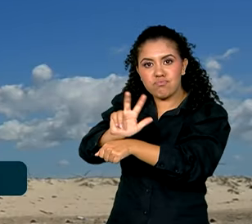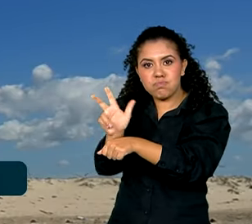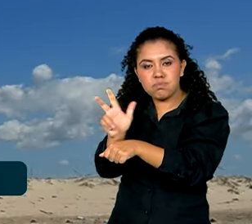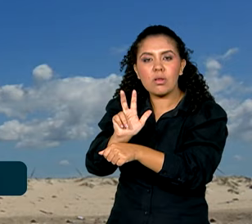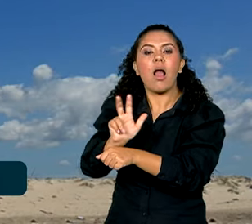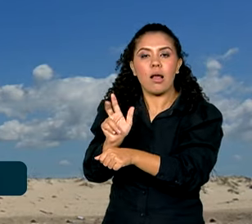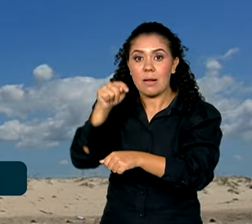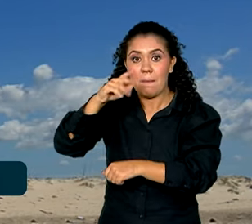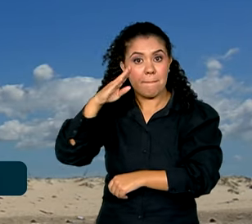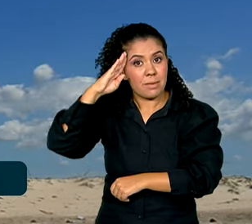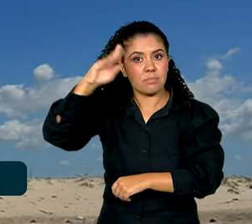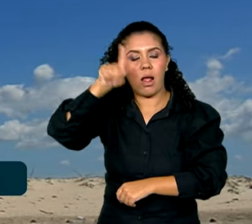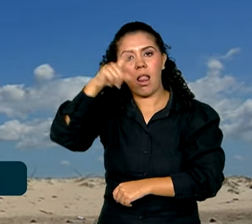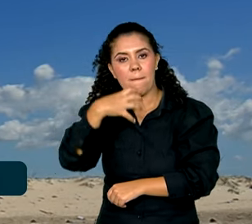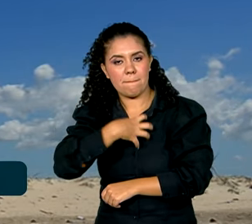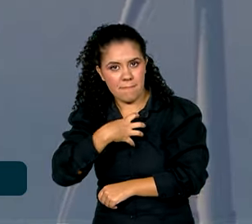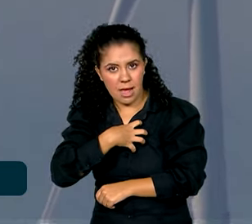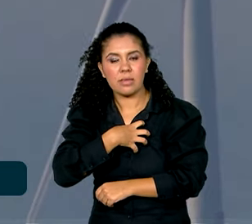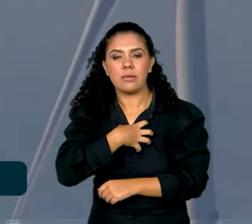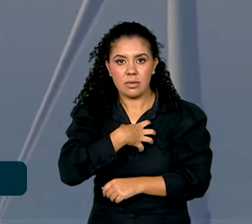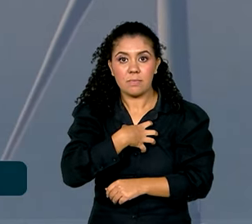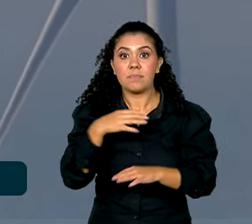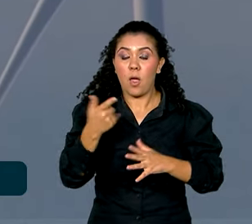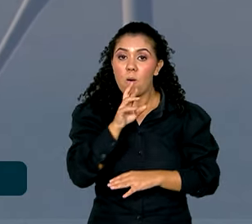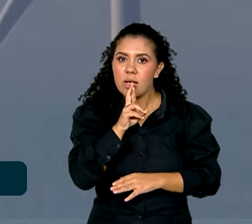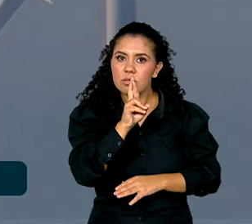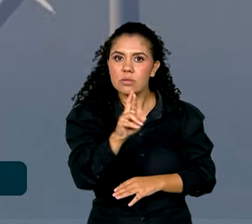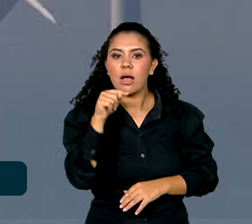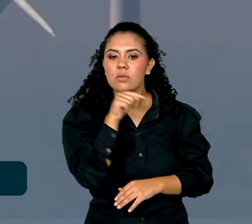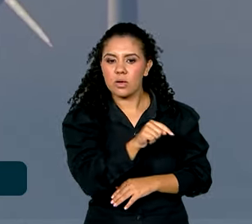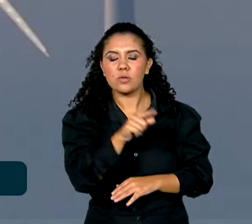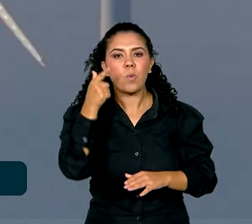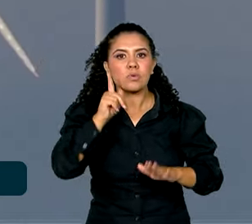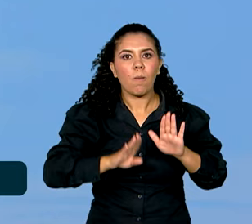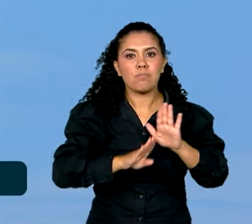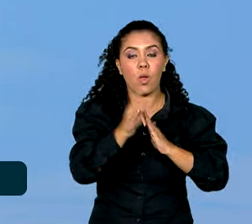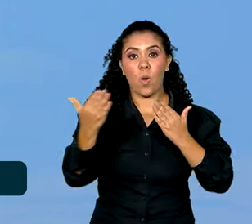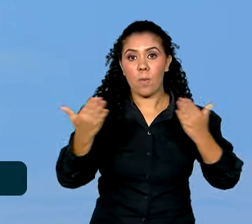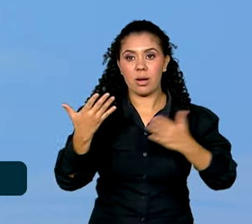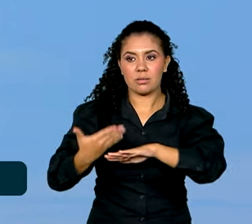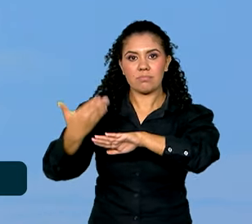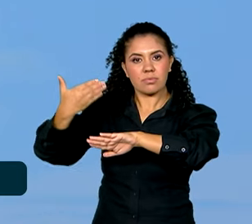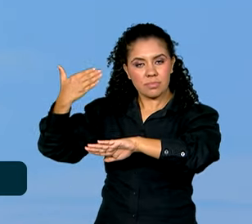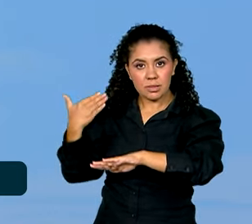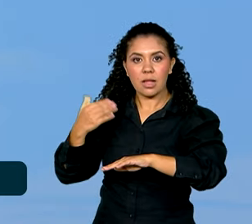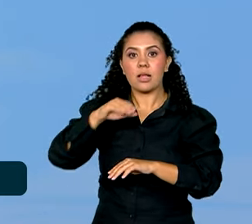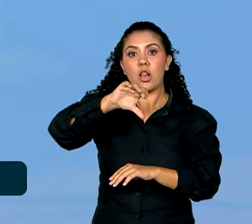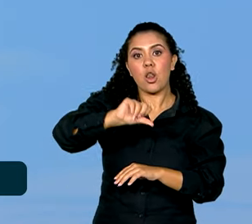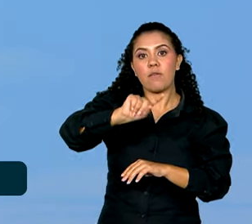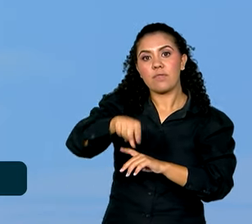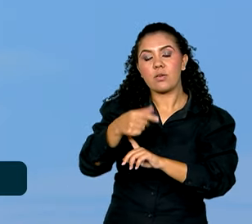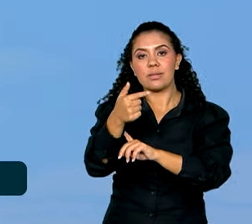teve a maior expansão de usinas de 2023. Esse resultado supera o recorde anterior, que havia sido de 9,5